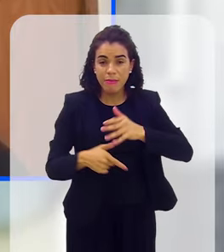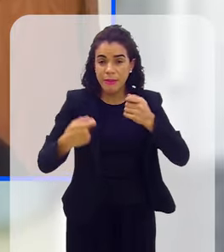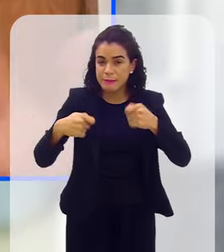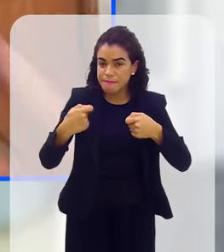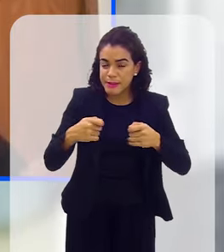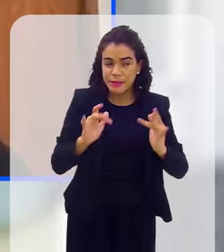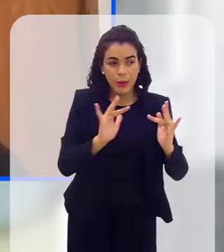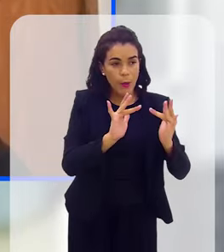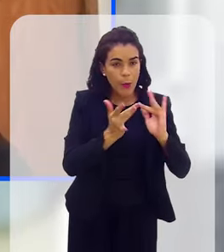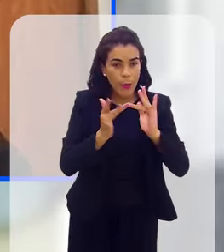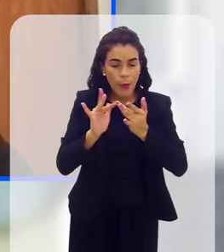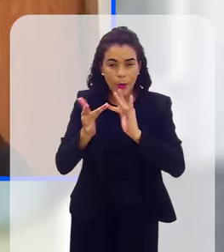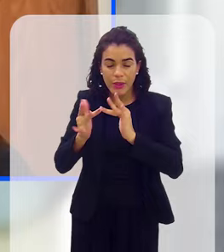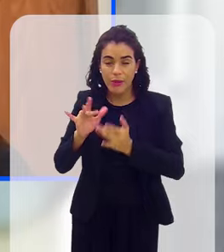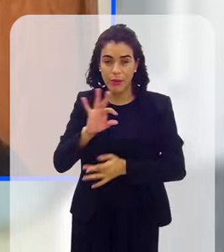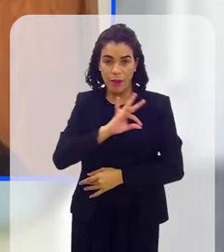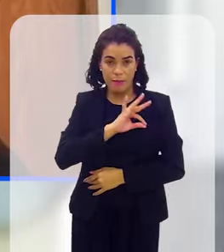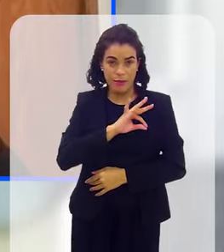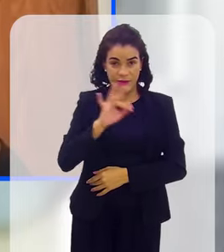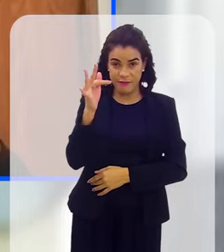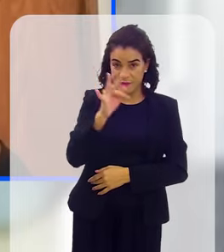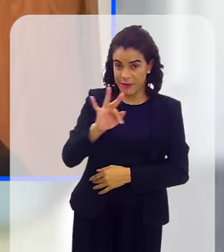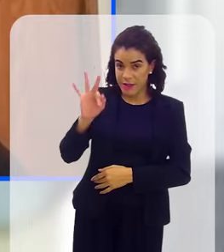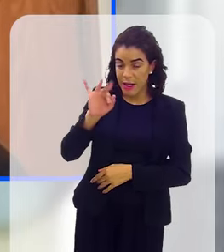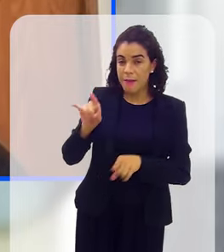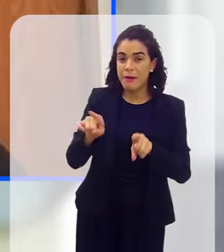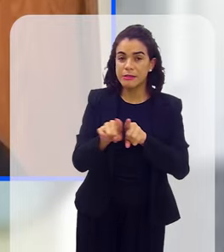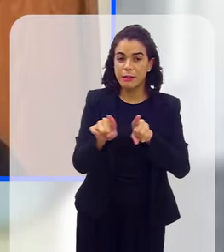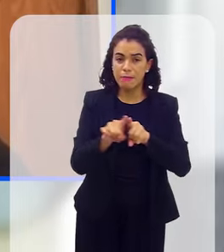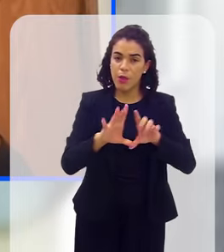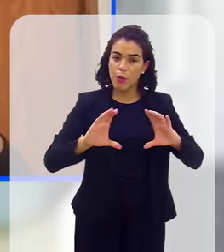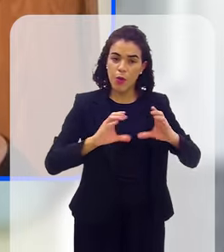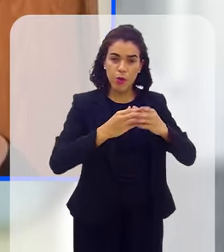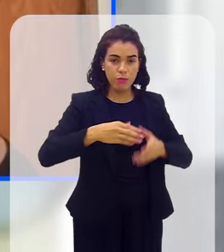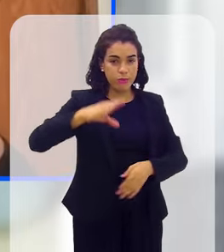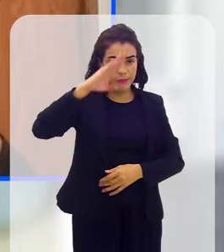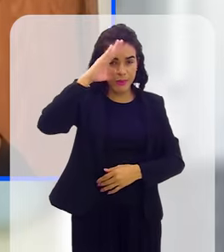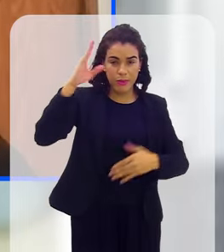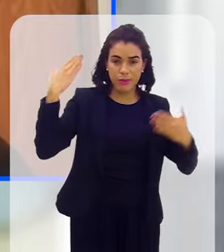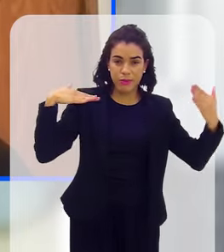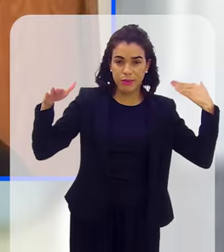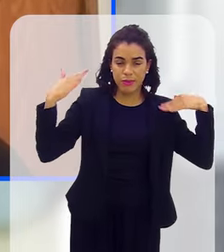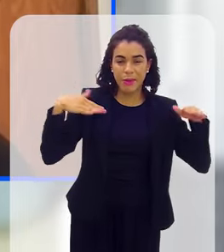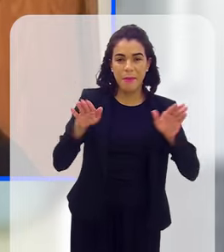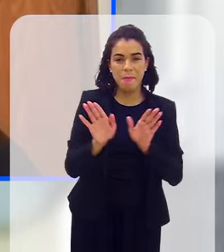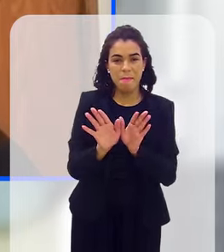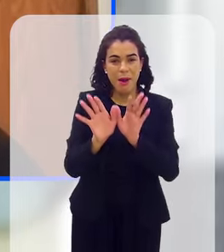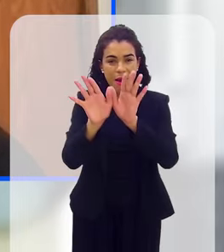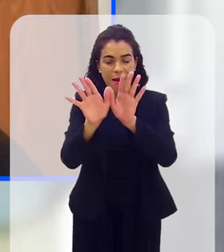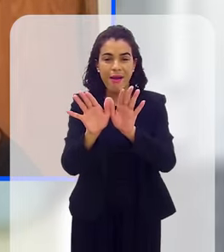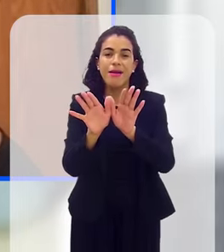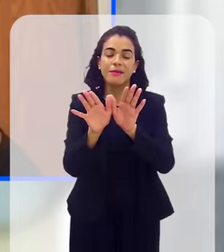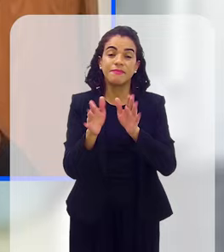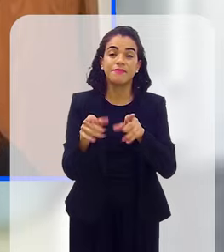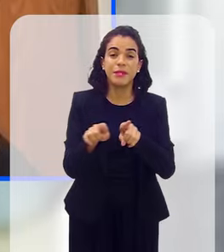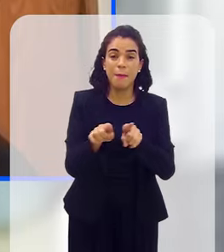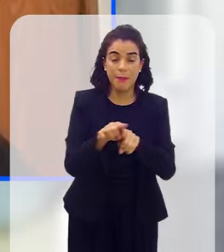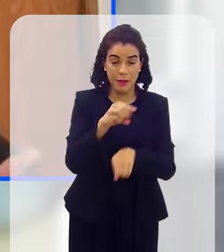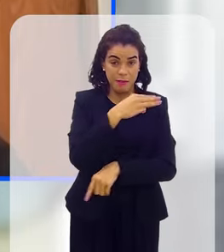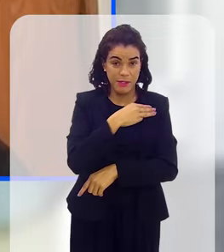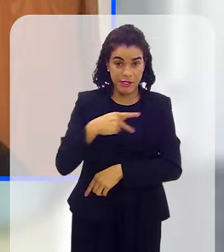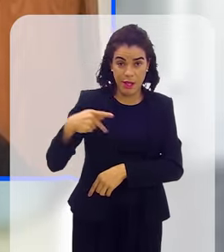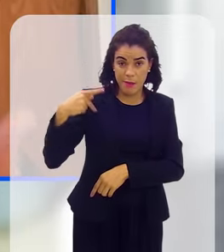ter contato não só com a Polícia Federal, mas com a Força Nacional, com a Polícia Rodoviária Federal, com o Ministério